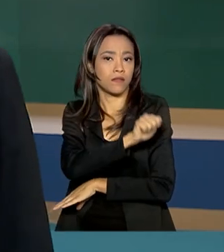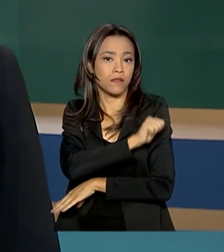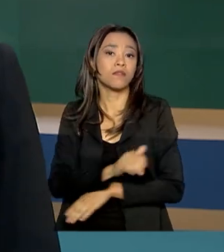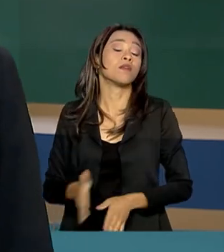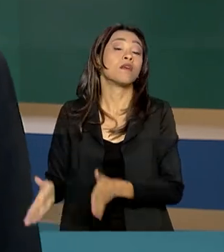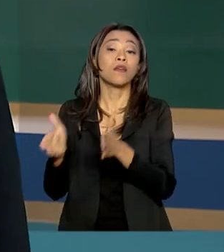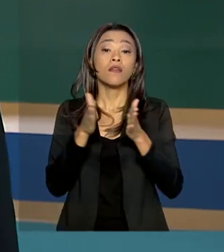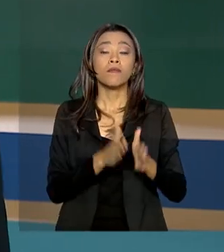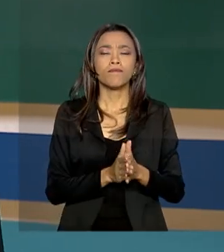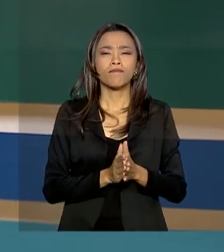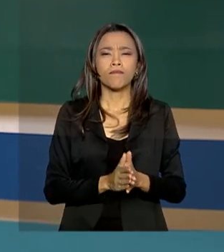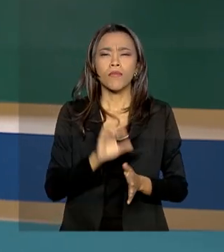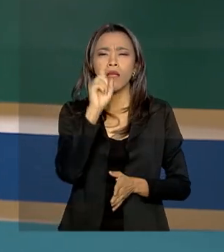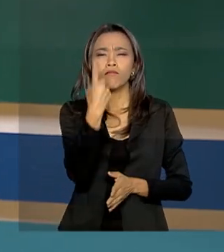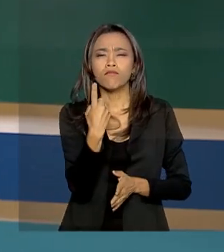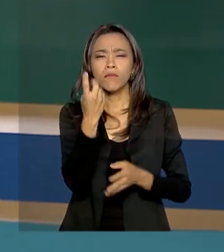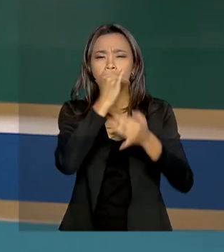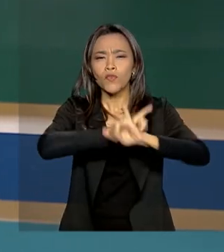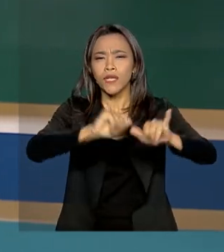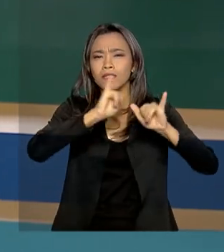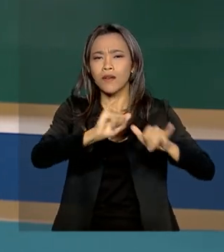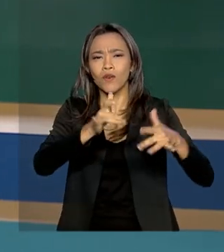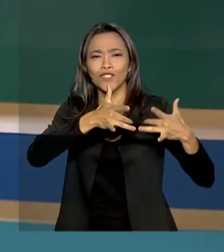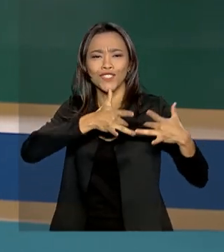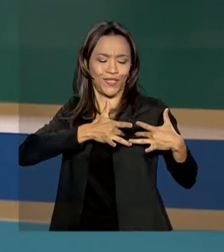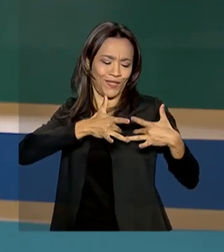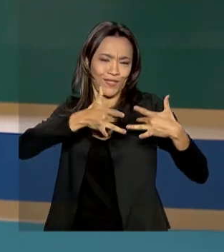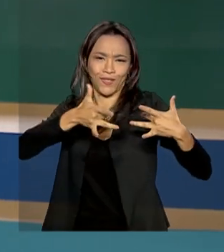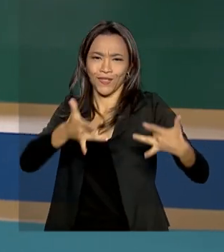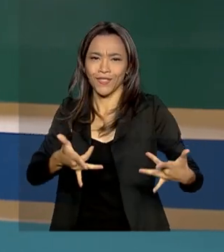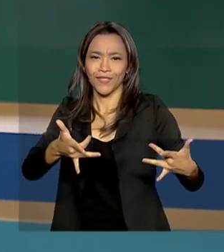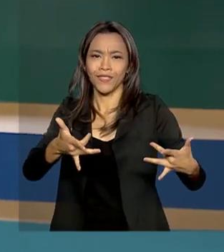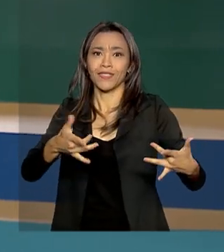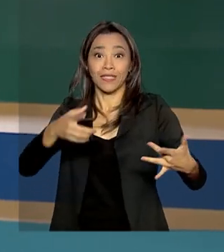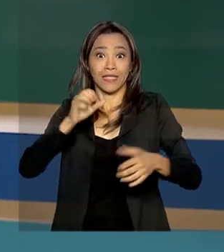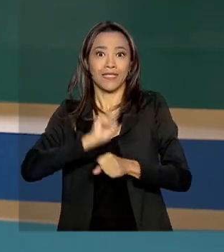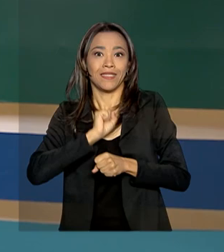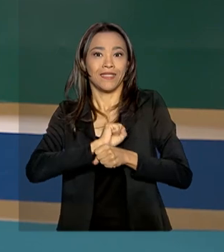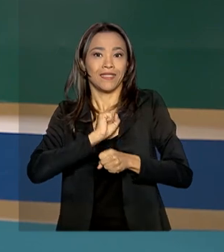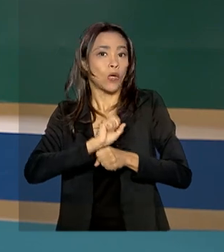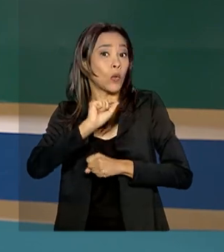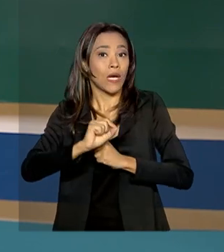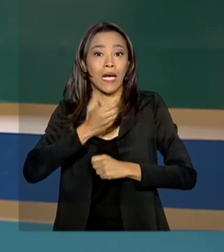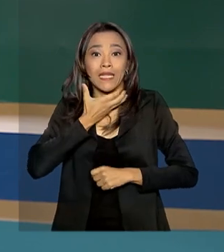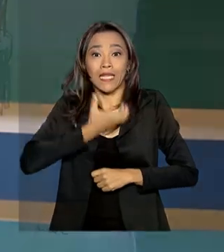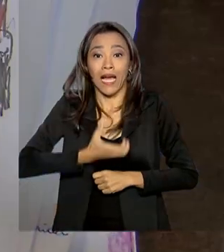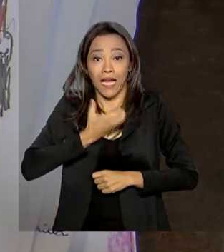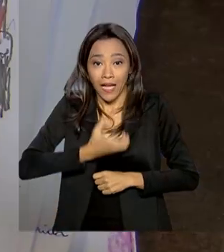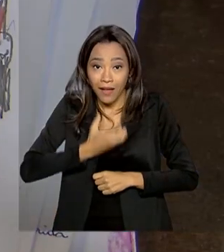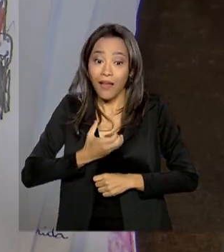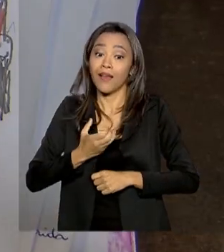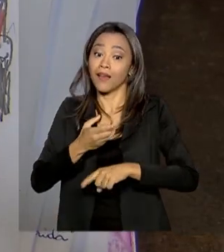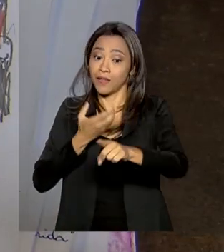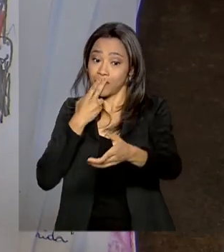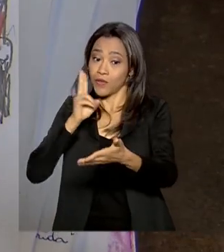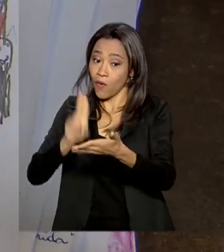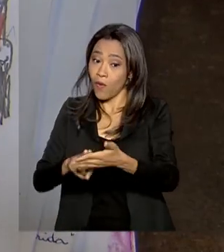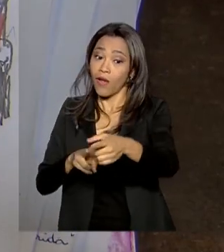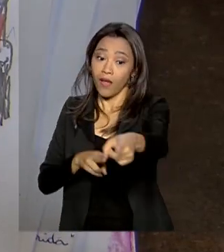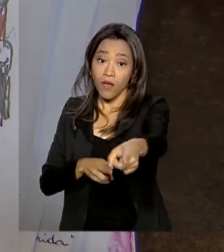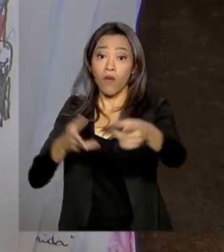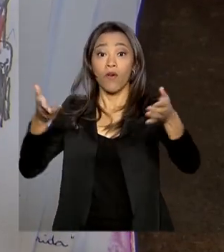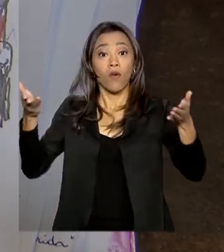Uma das campanhas de solidariedade mais aguardadas do ano, o Papai Noel dos Correios, será lançada